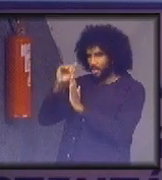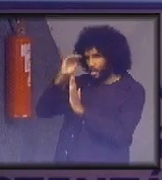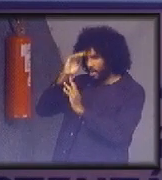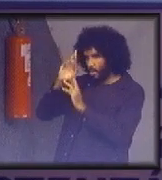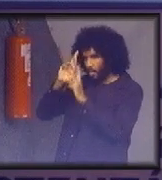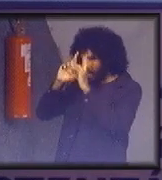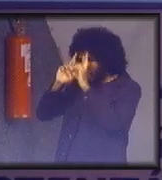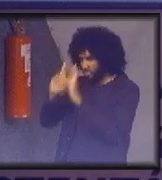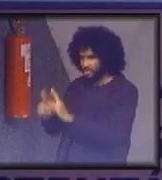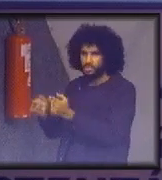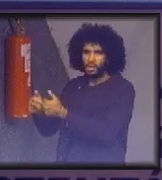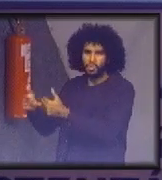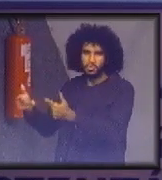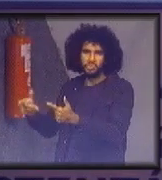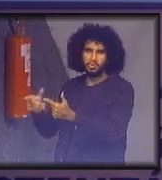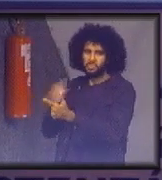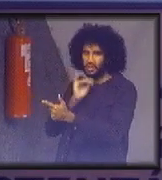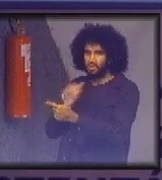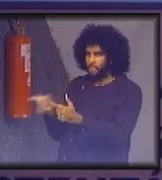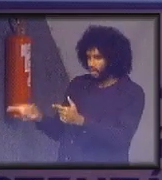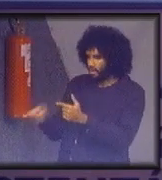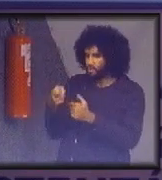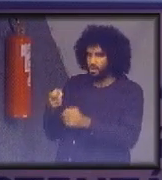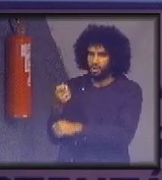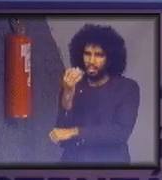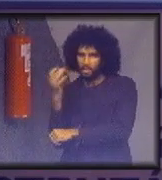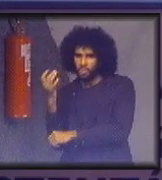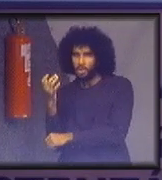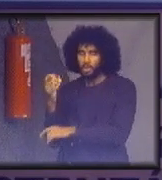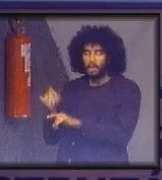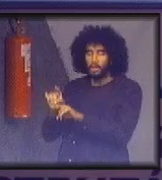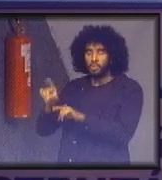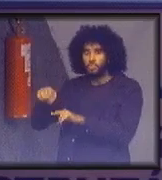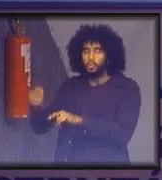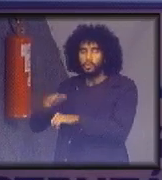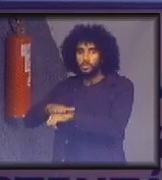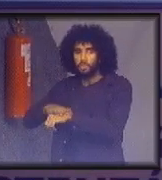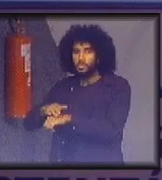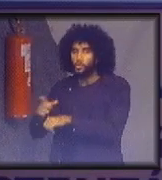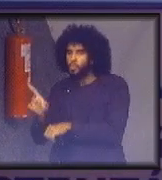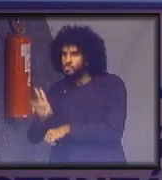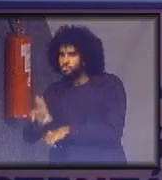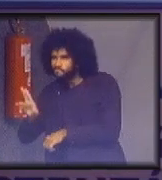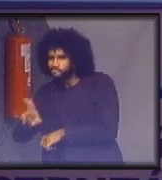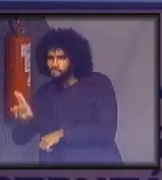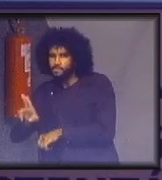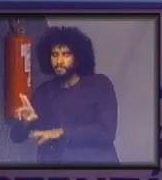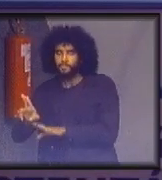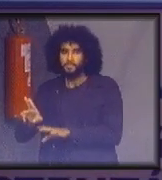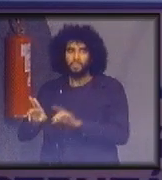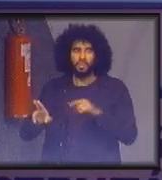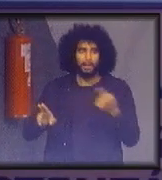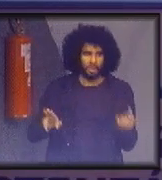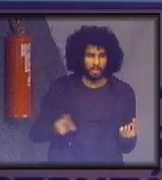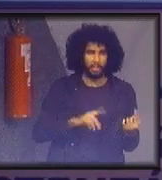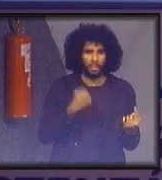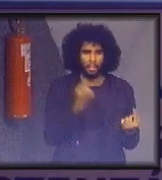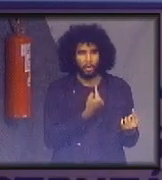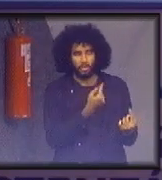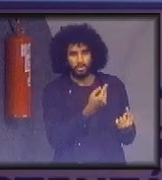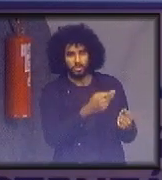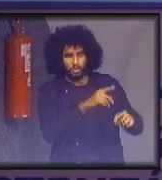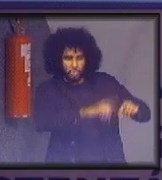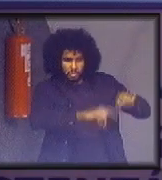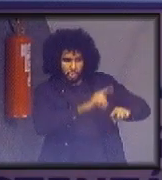retirado da natureza de maneira a usar por um período de tempo mais longo, aqui nós estamos cuidando do produto